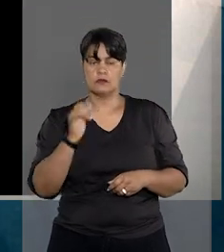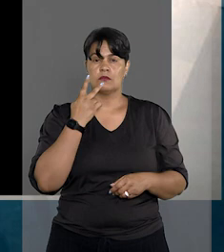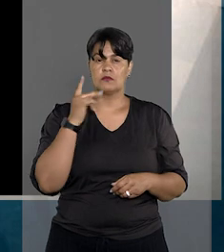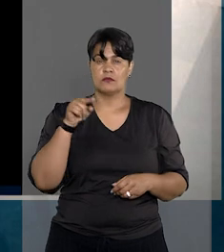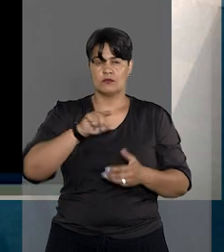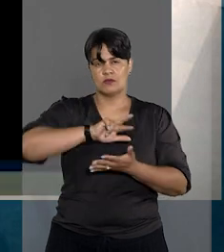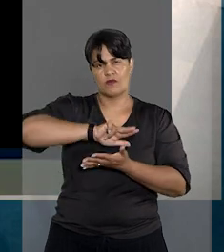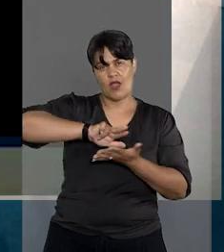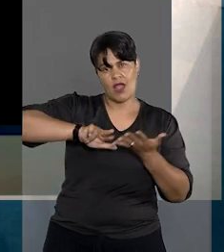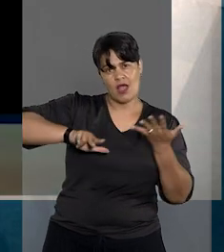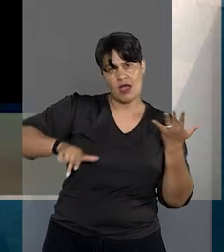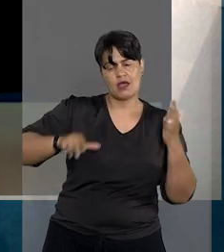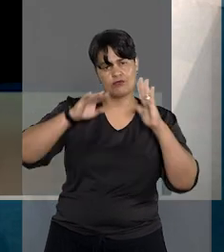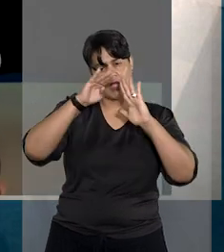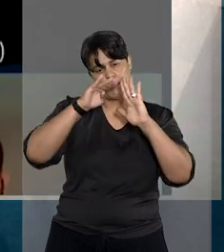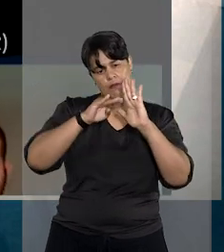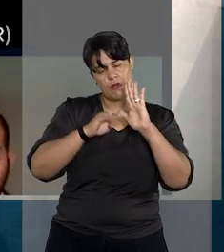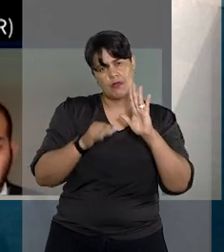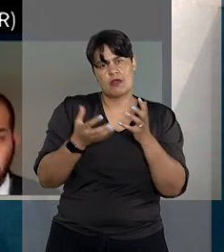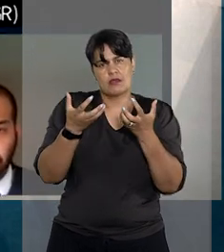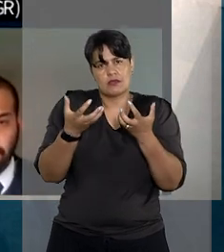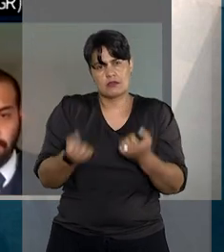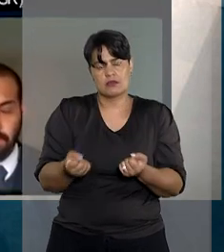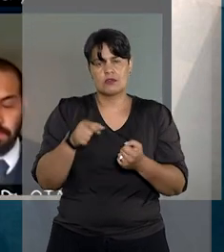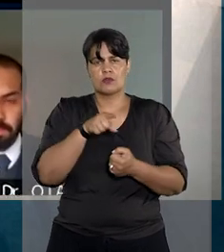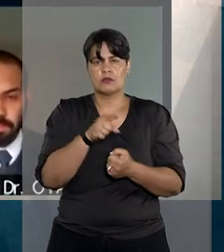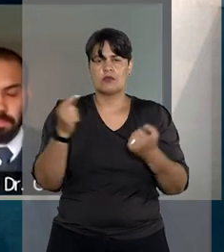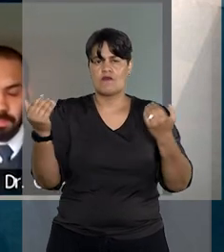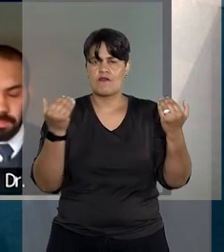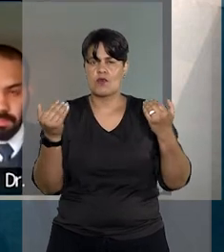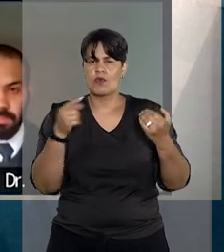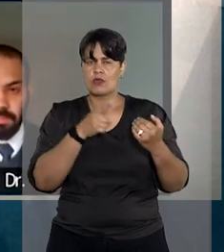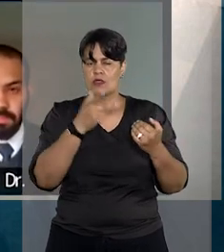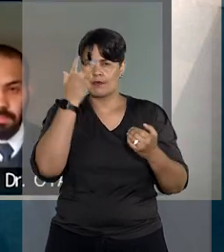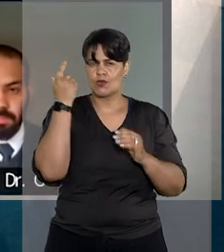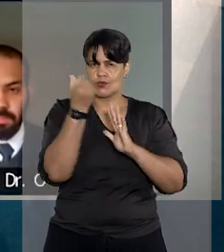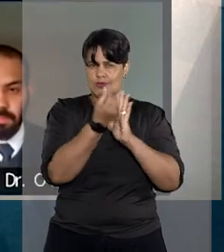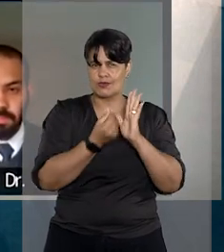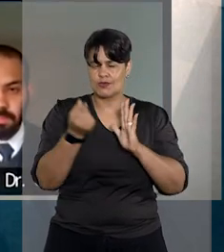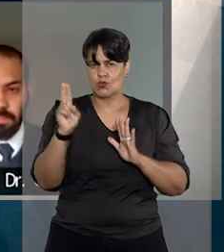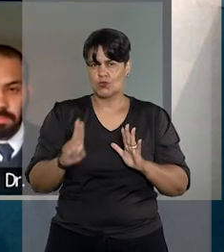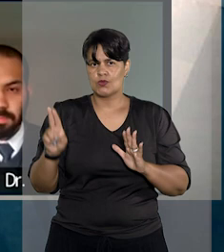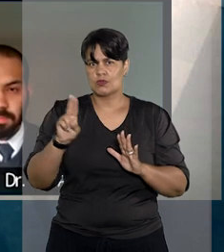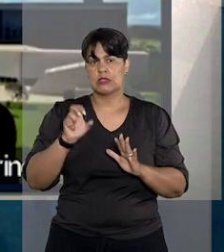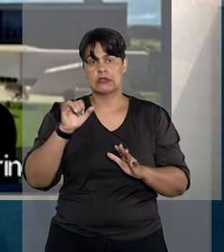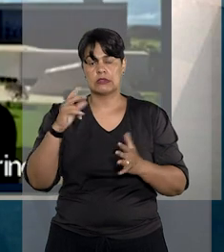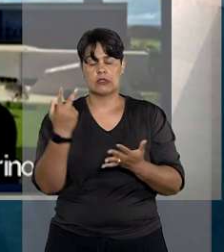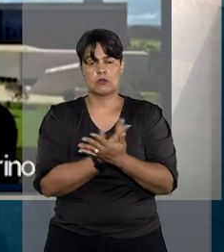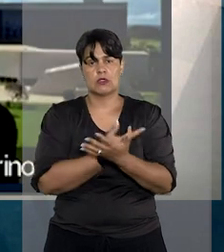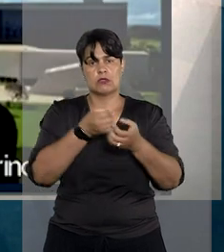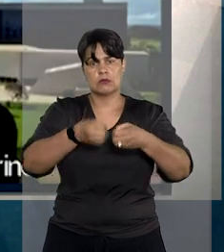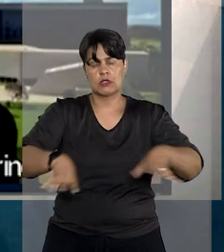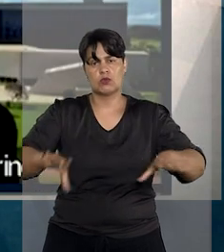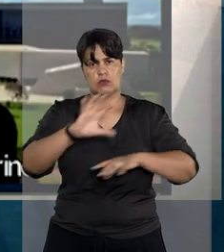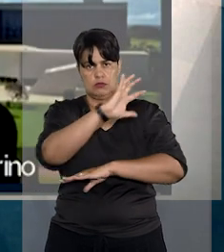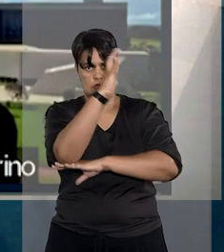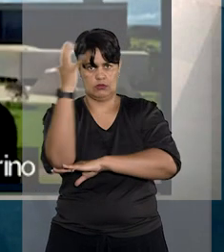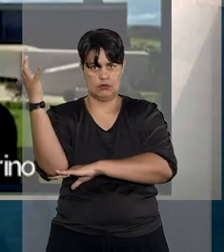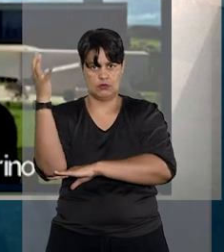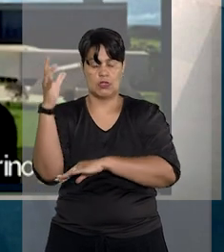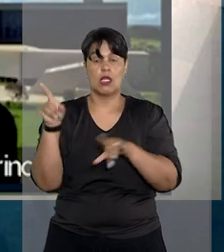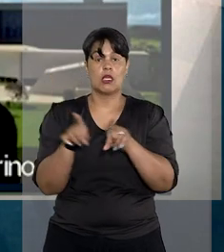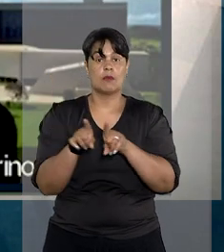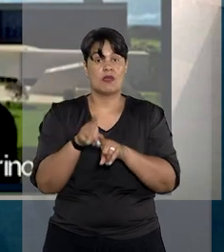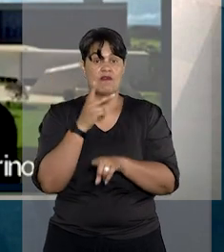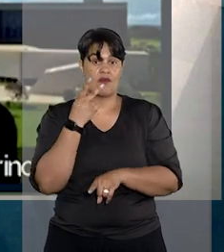precedentes, admitiu a figura do consumidor por equiparação em casos de dano ambiental. Destacou também que o